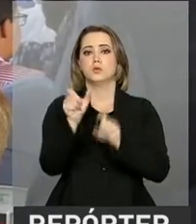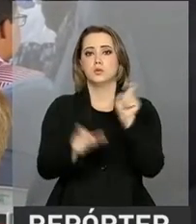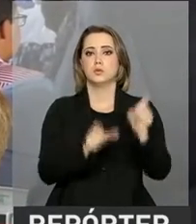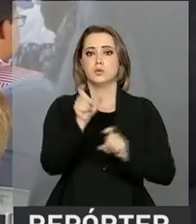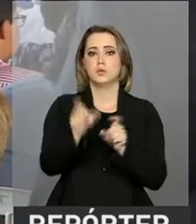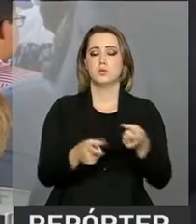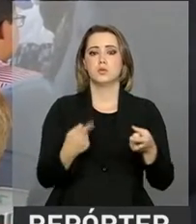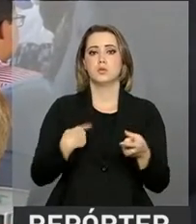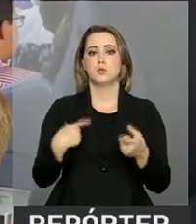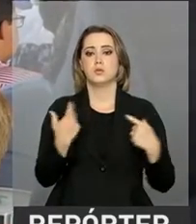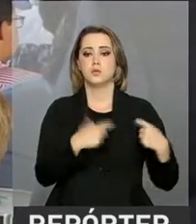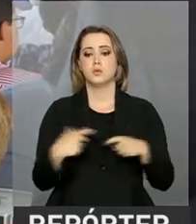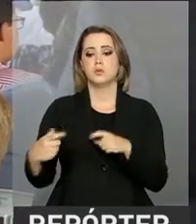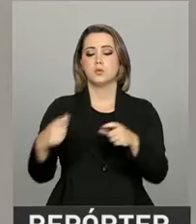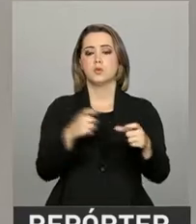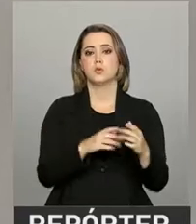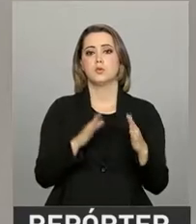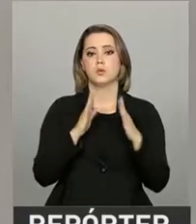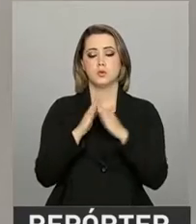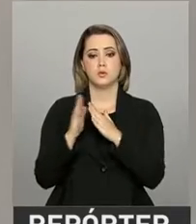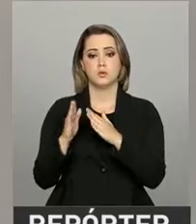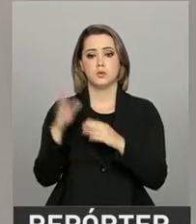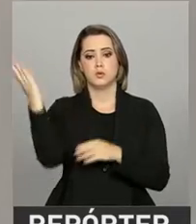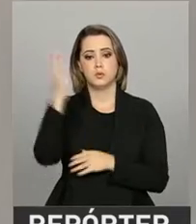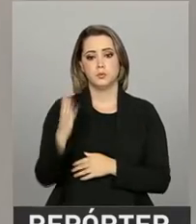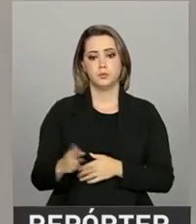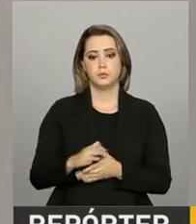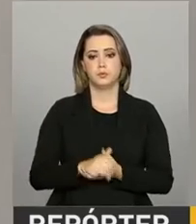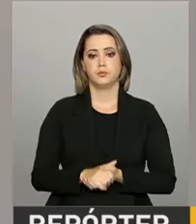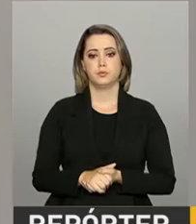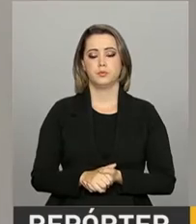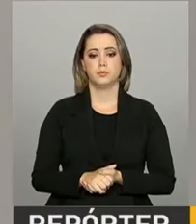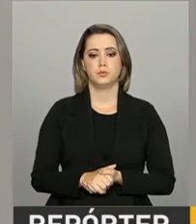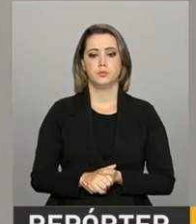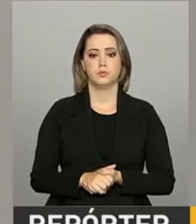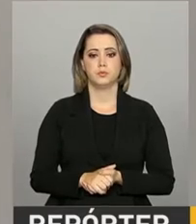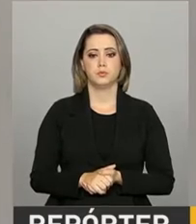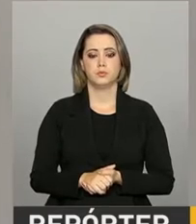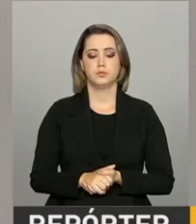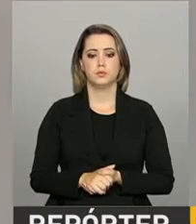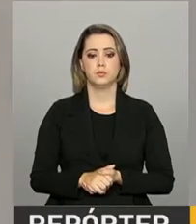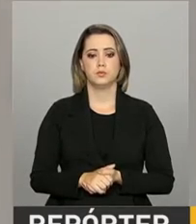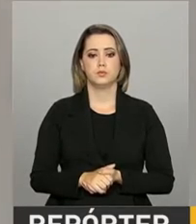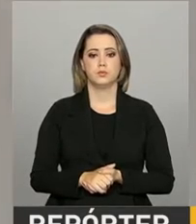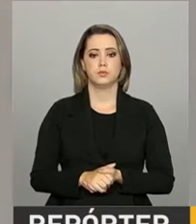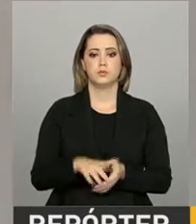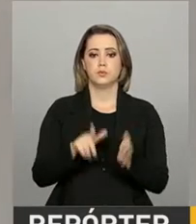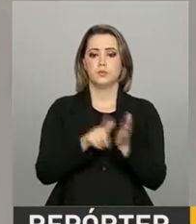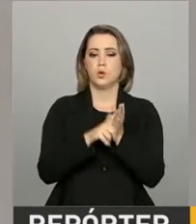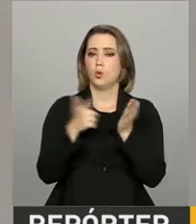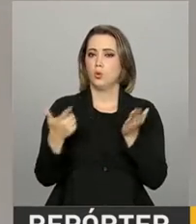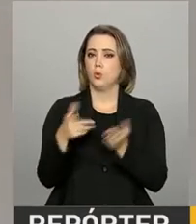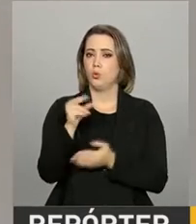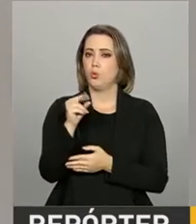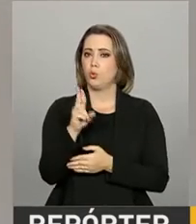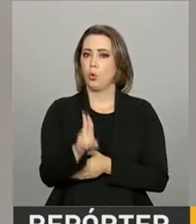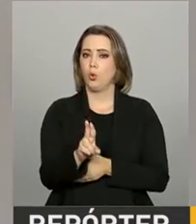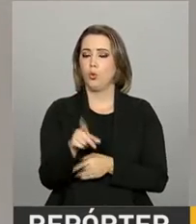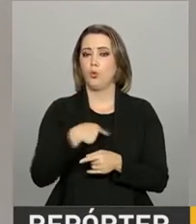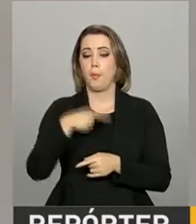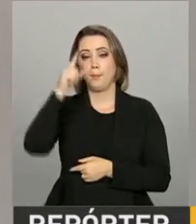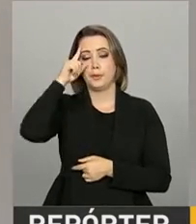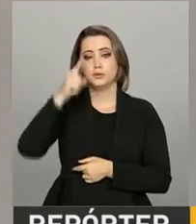brasileiros e municípios do país. O diário oficial do país traz a expressão e a ordem do